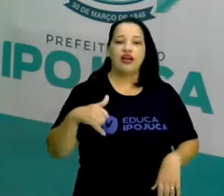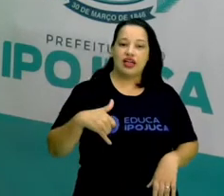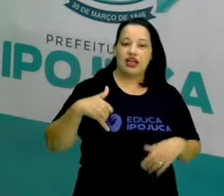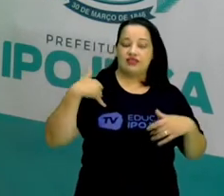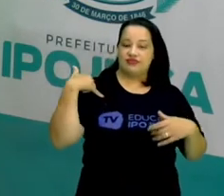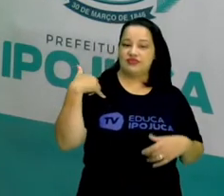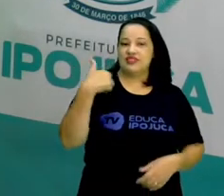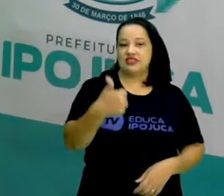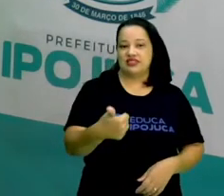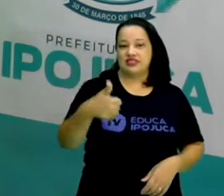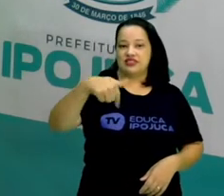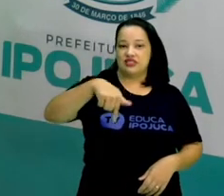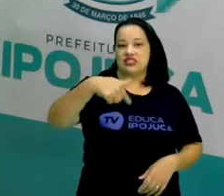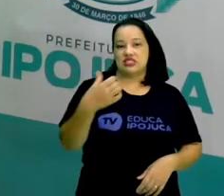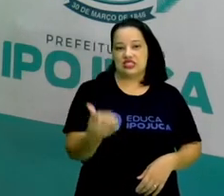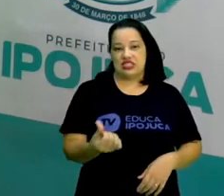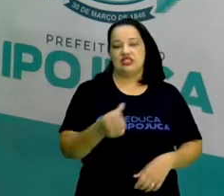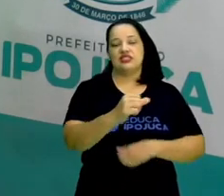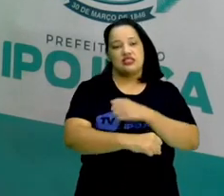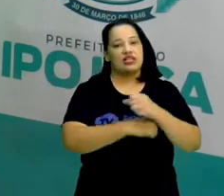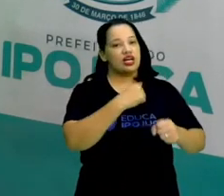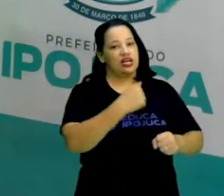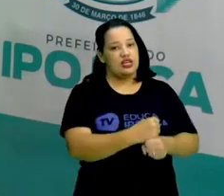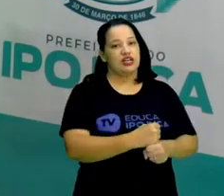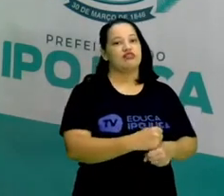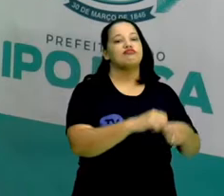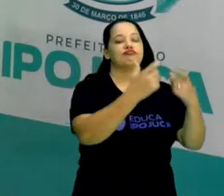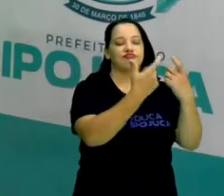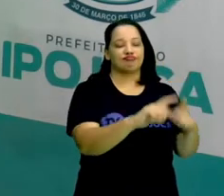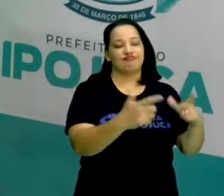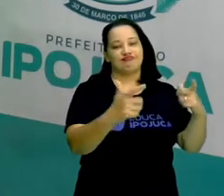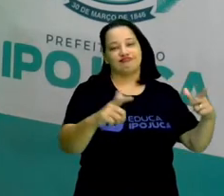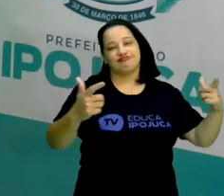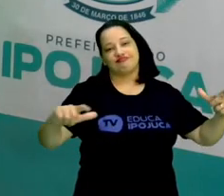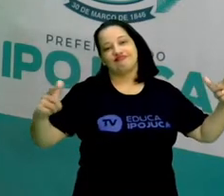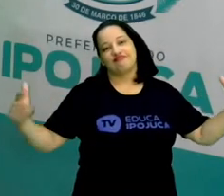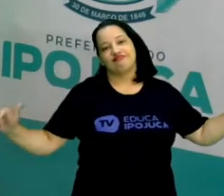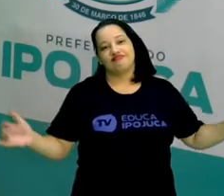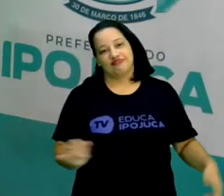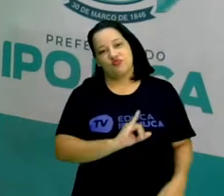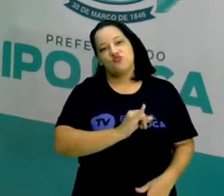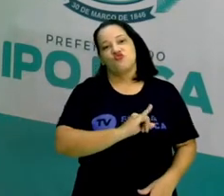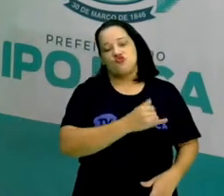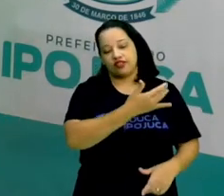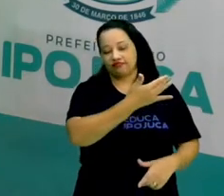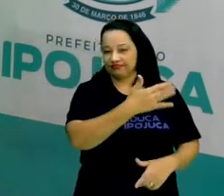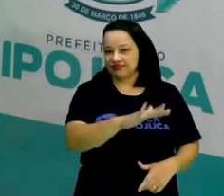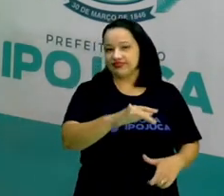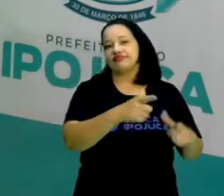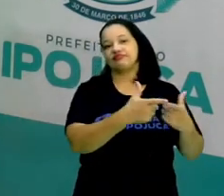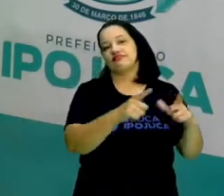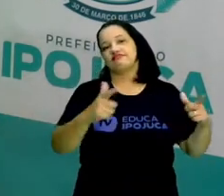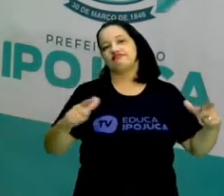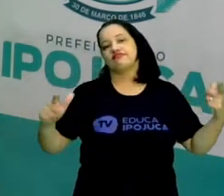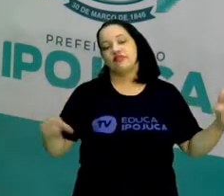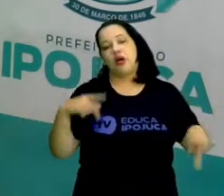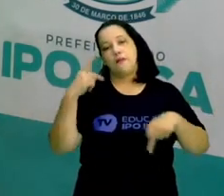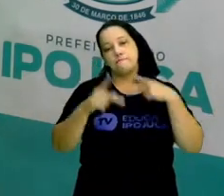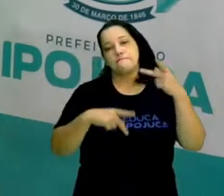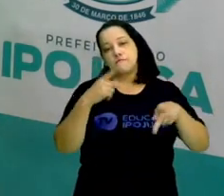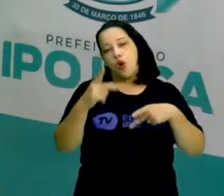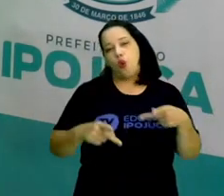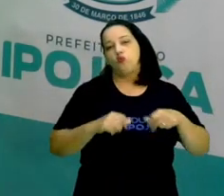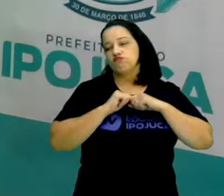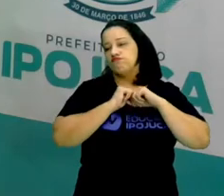anos. A cidade cresce e se desenvolve cada vez mais. Ela está crescendo em população,